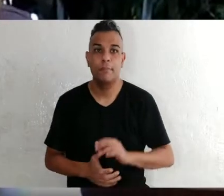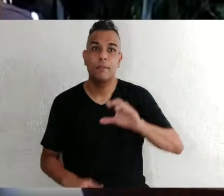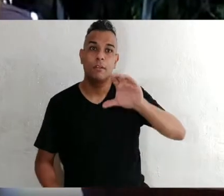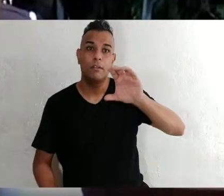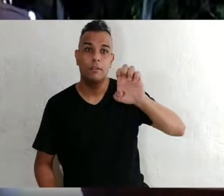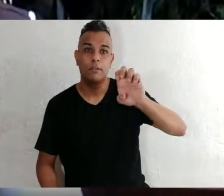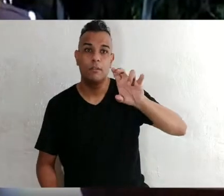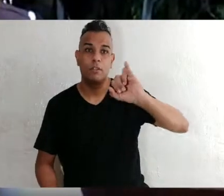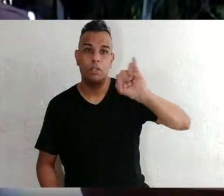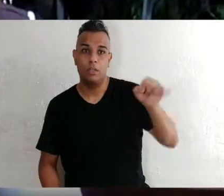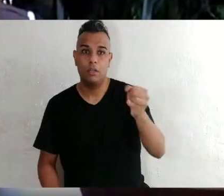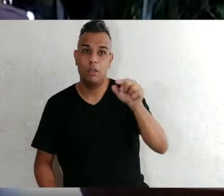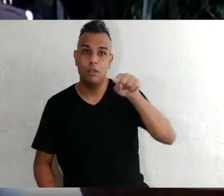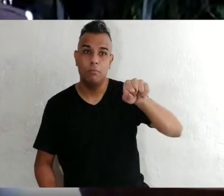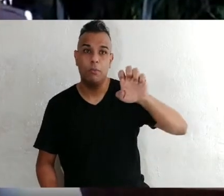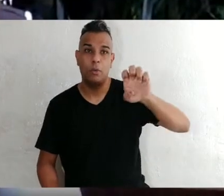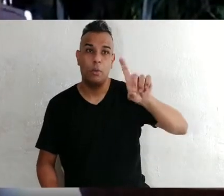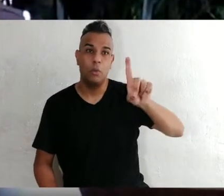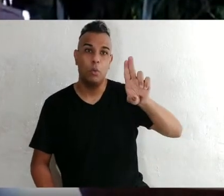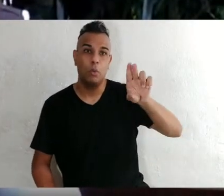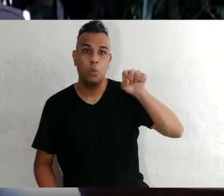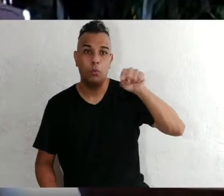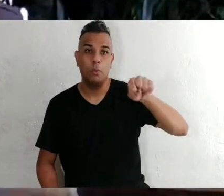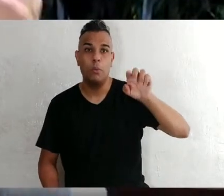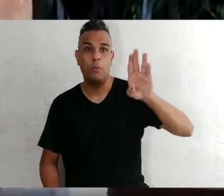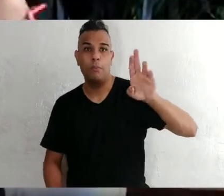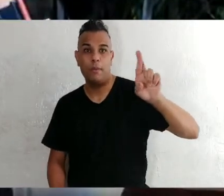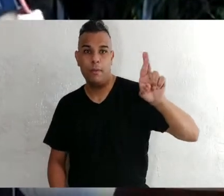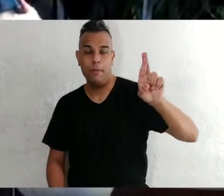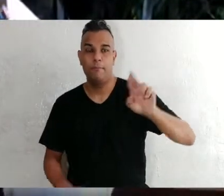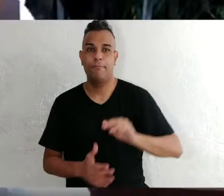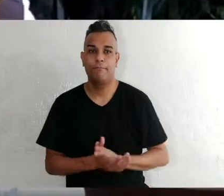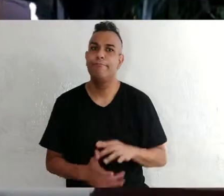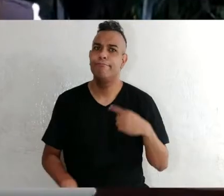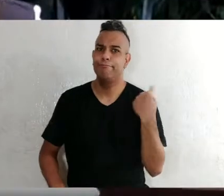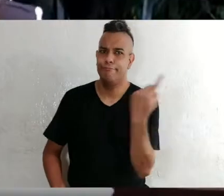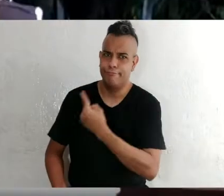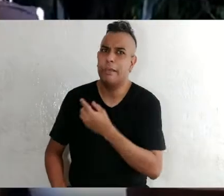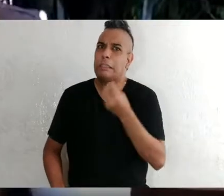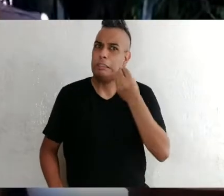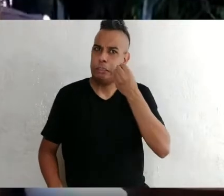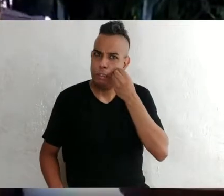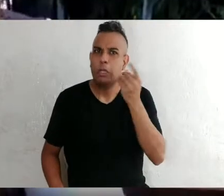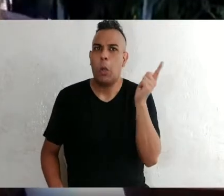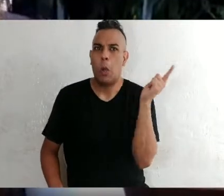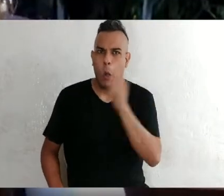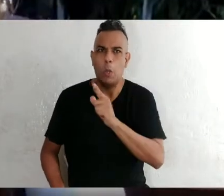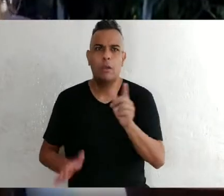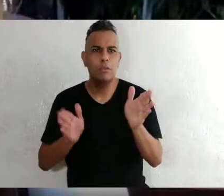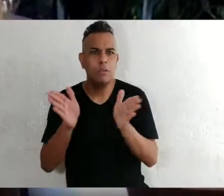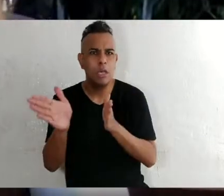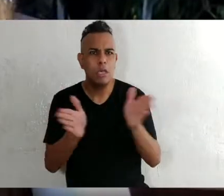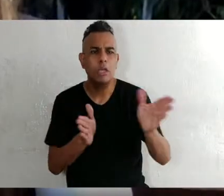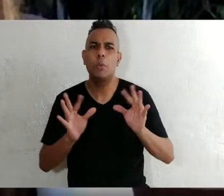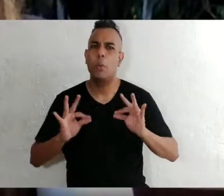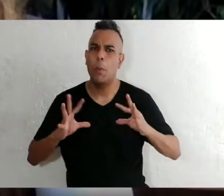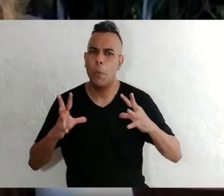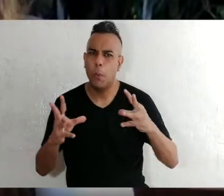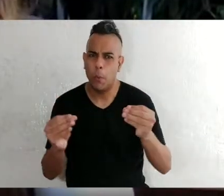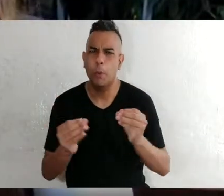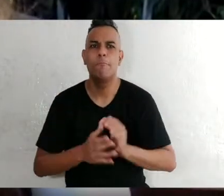ccierj.edu.br. Estamos trabalhando para que essa publicação seja cada vez mais